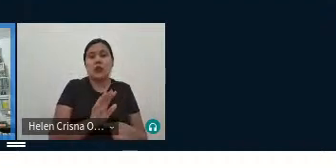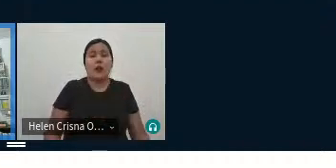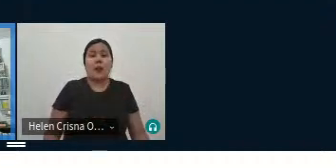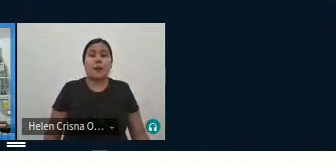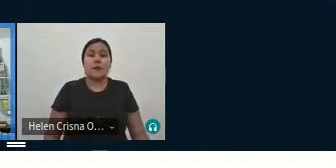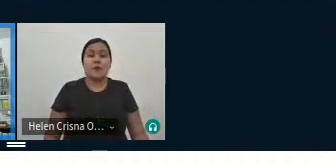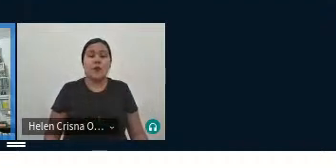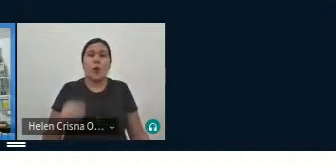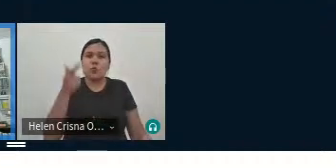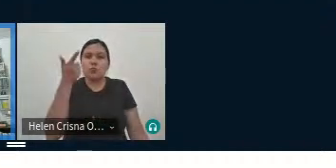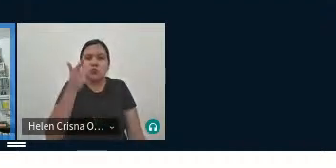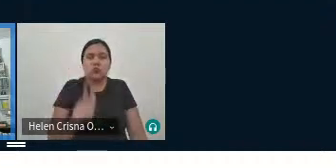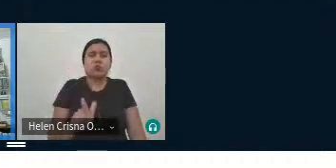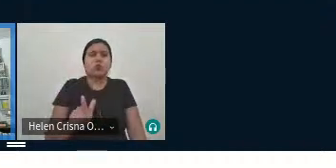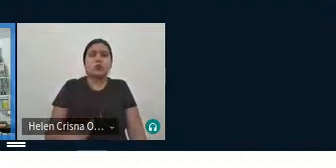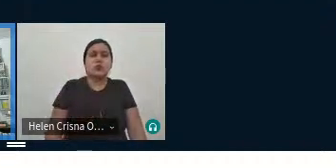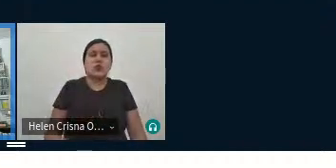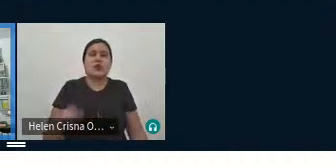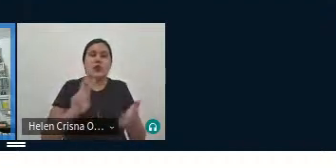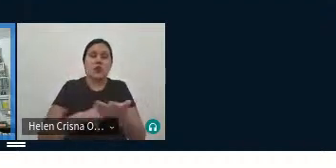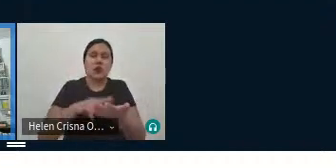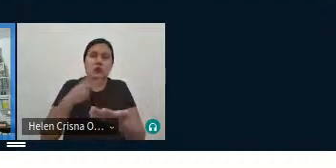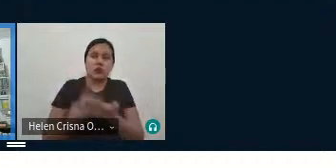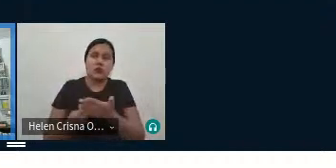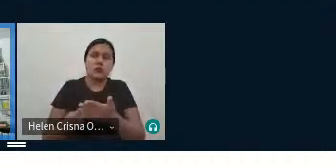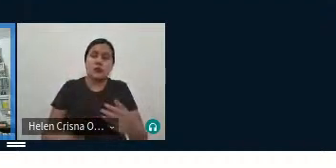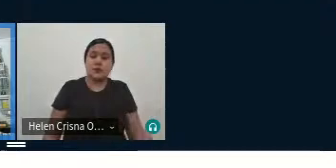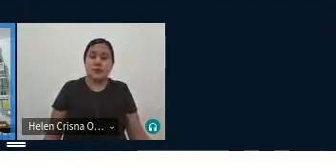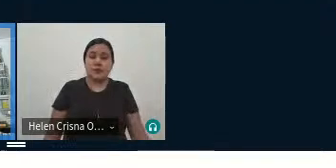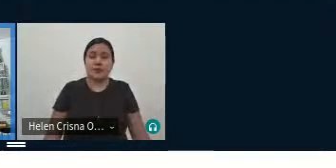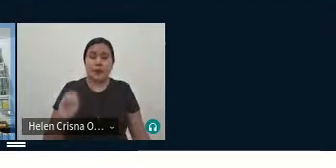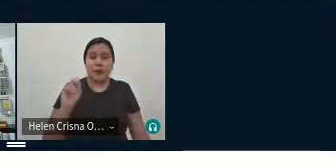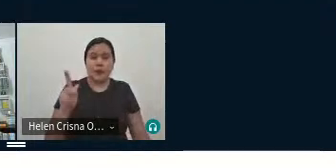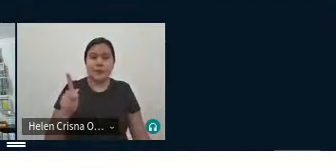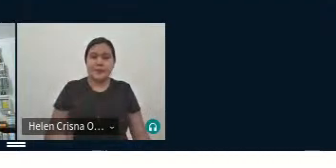alcançado na tradução, ok?